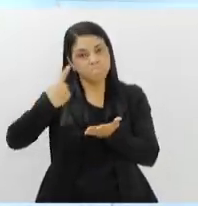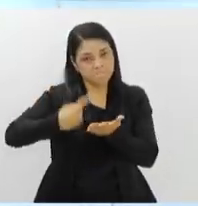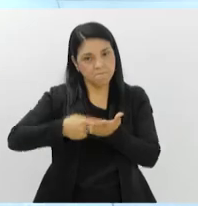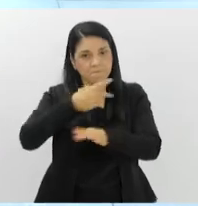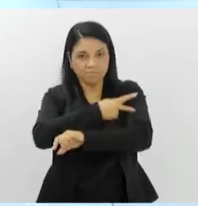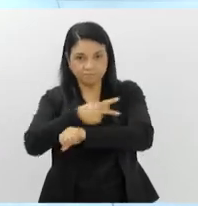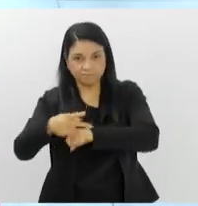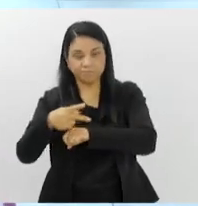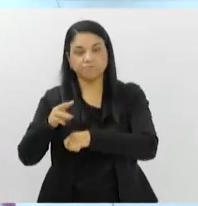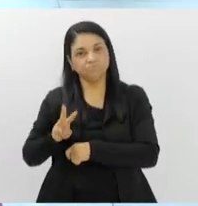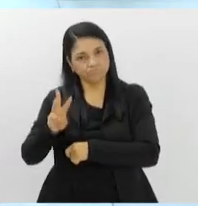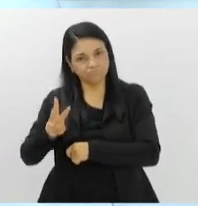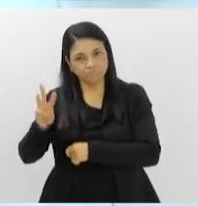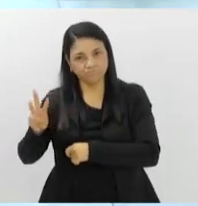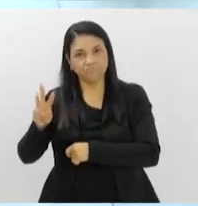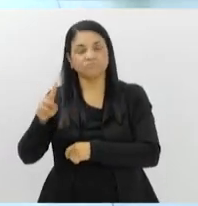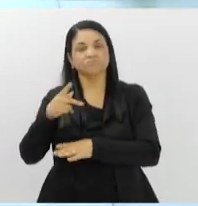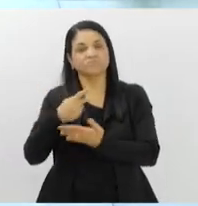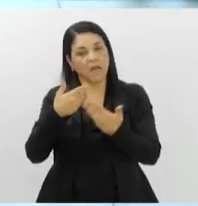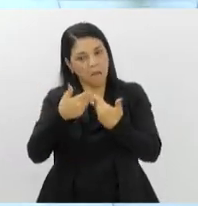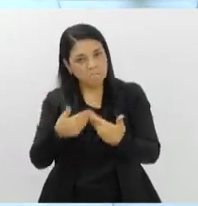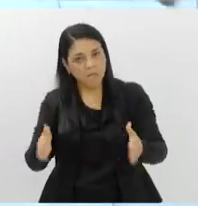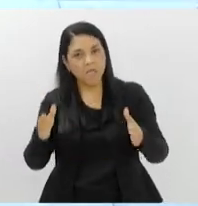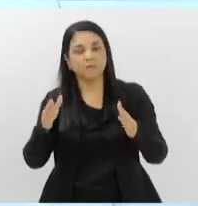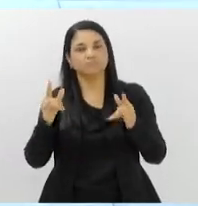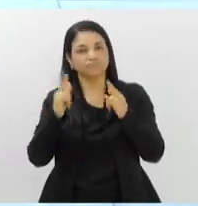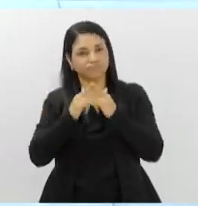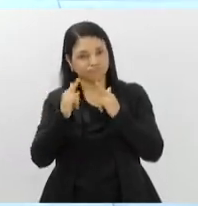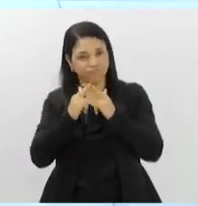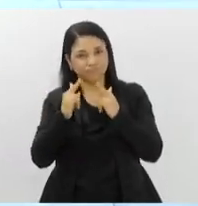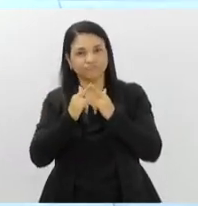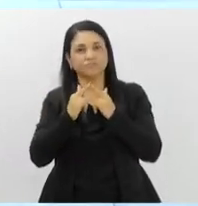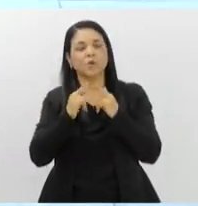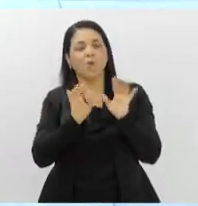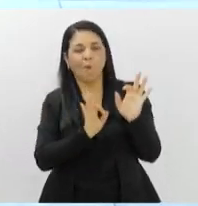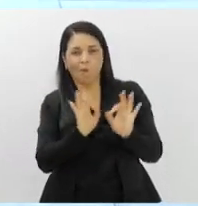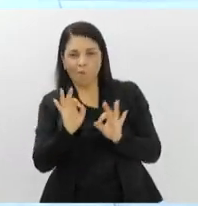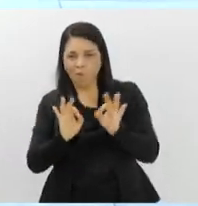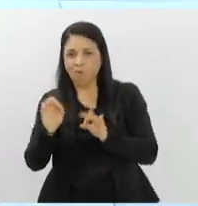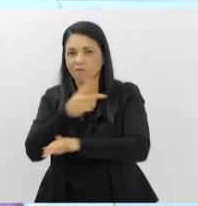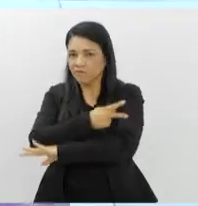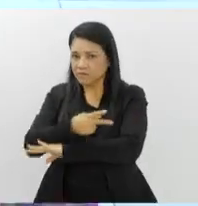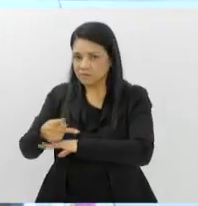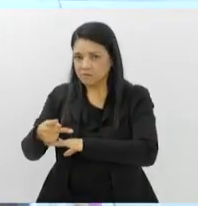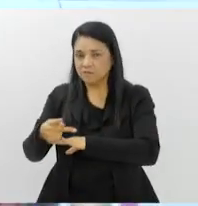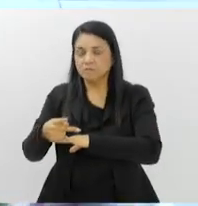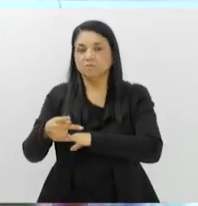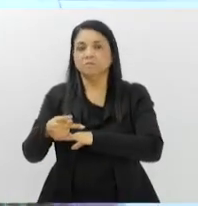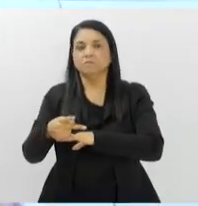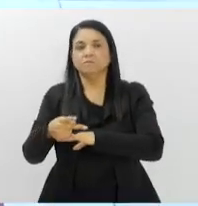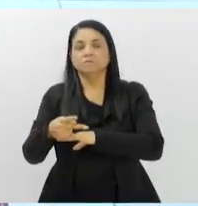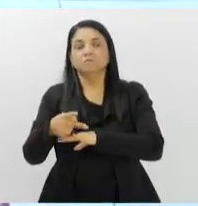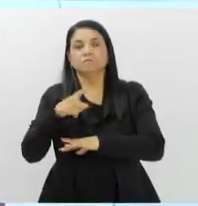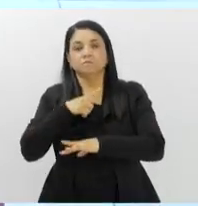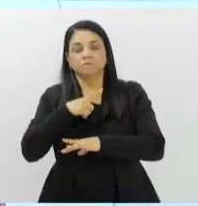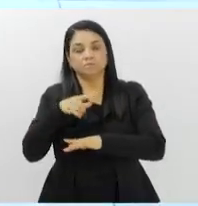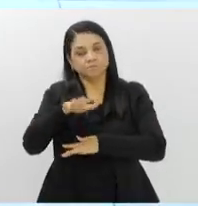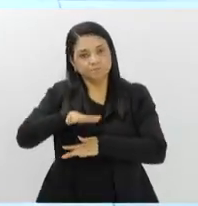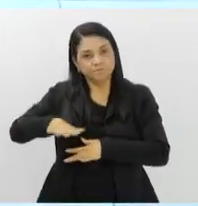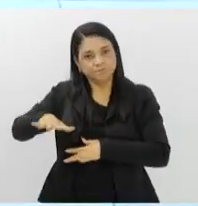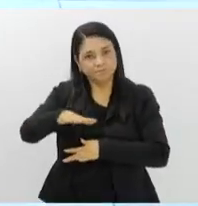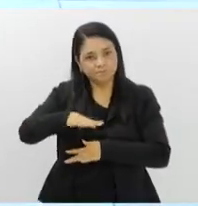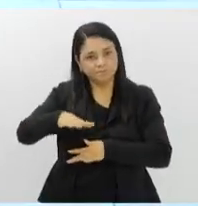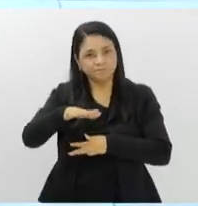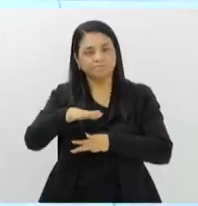site também, para visitar o Instituto está aberto. gente tem uma visita bastante organizada. Nós temos um... é uma área muito